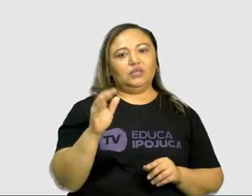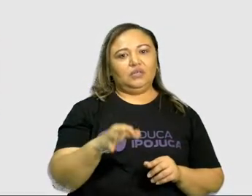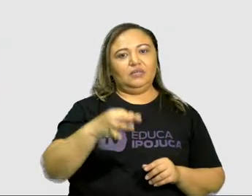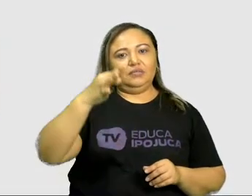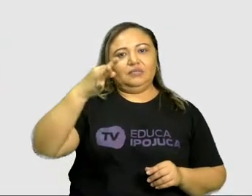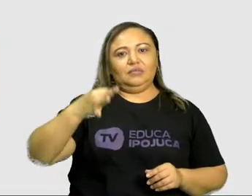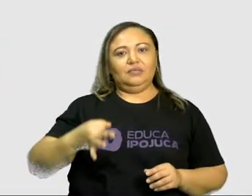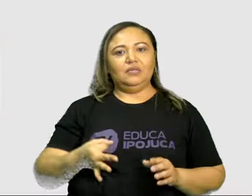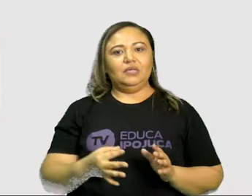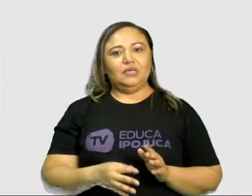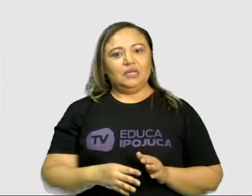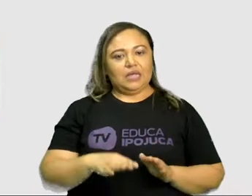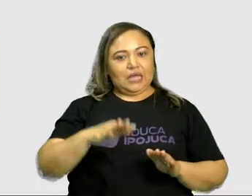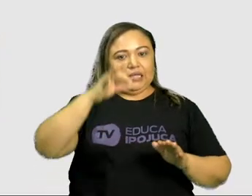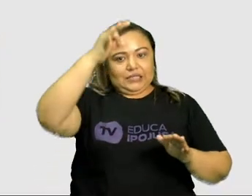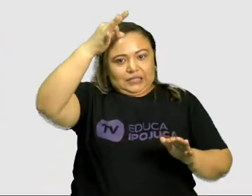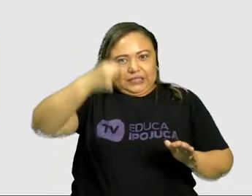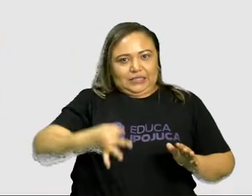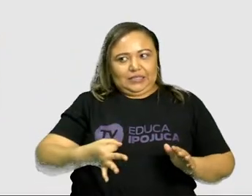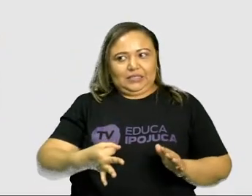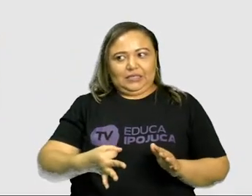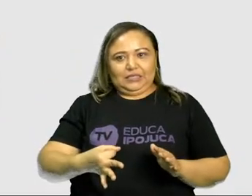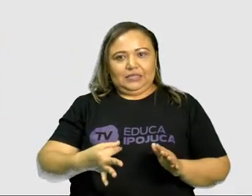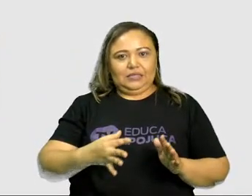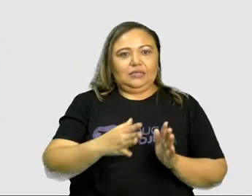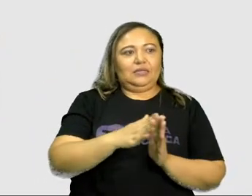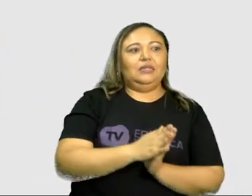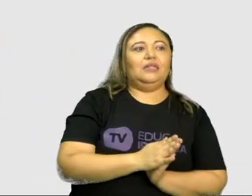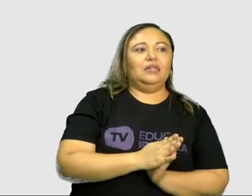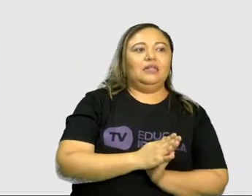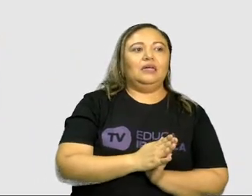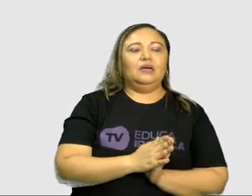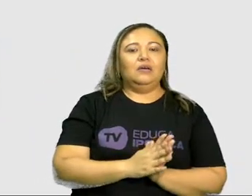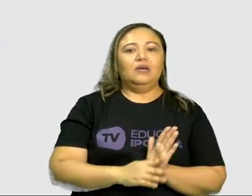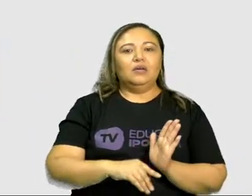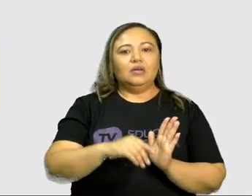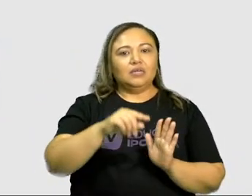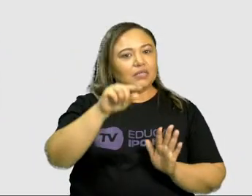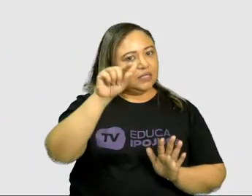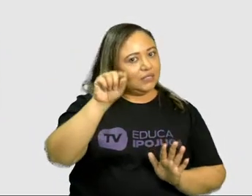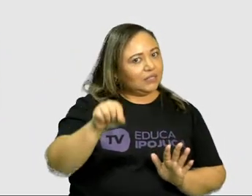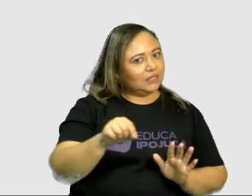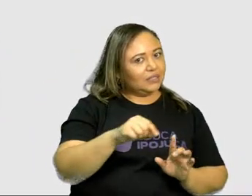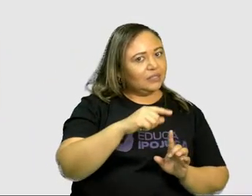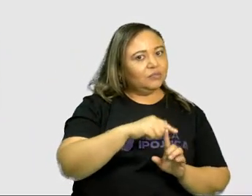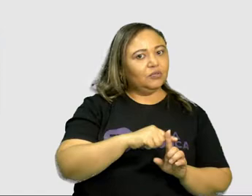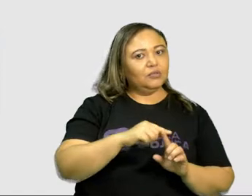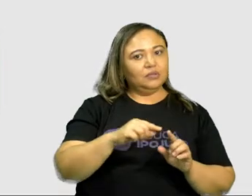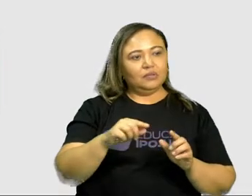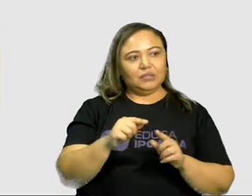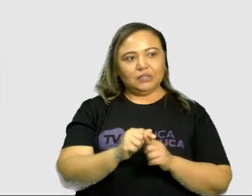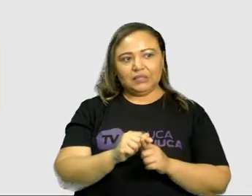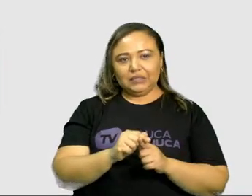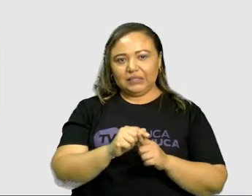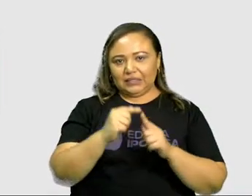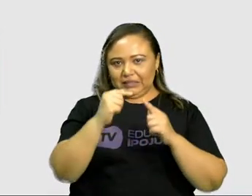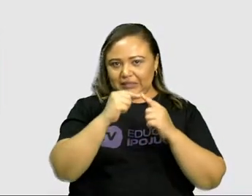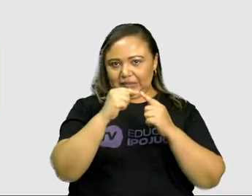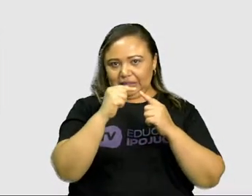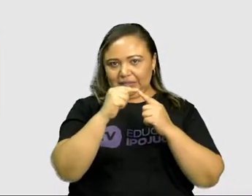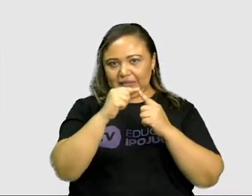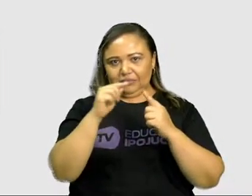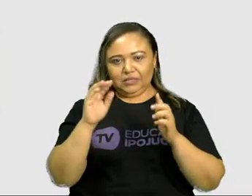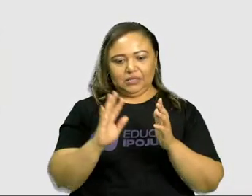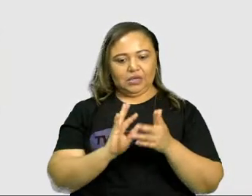possibilidade e certeza. Modalizações deonticas, princípio de permissão e